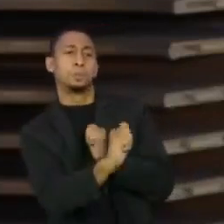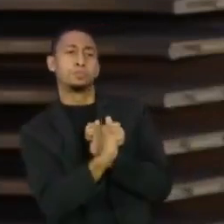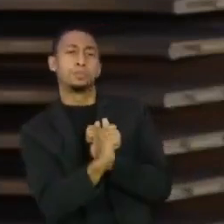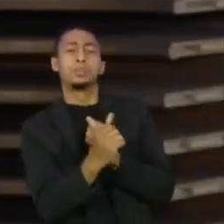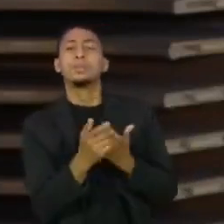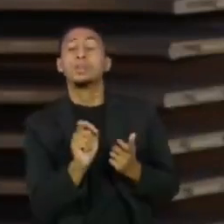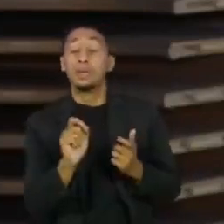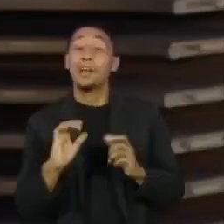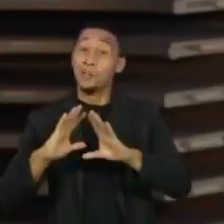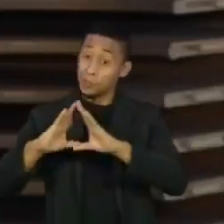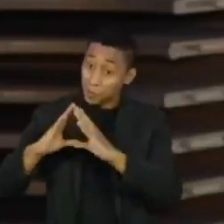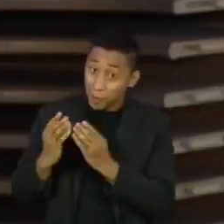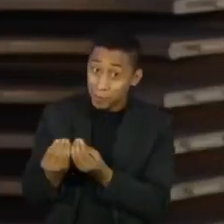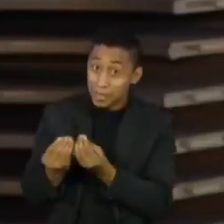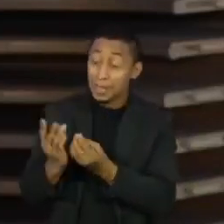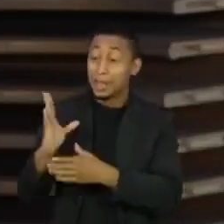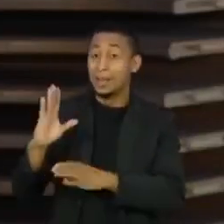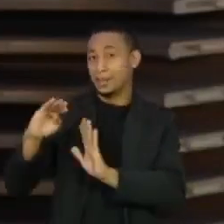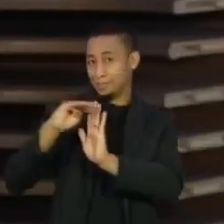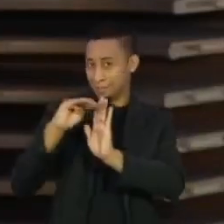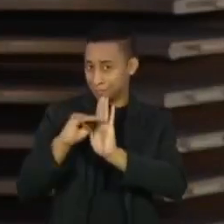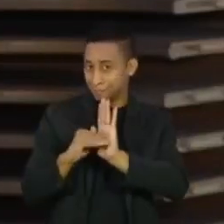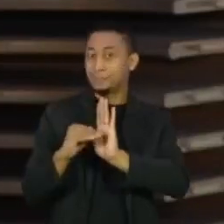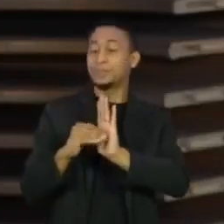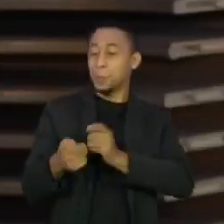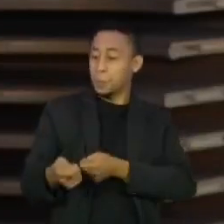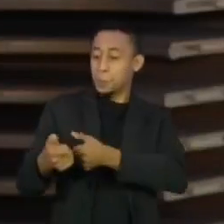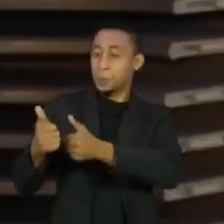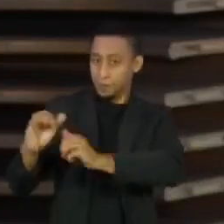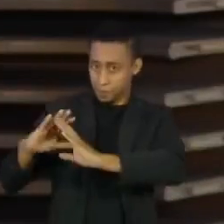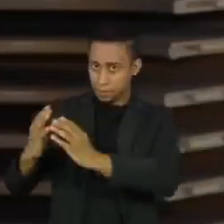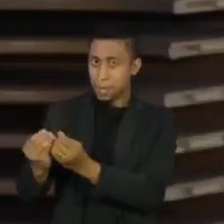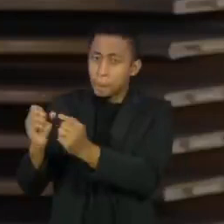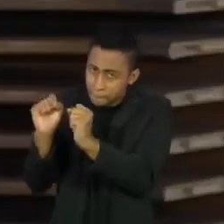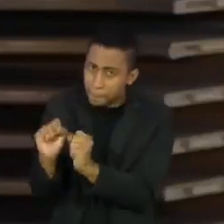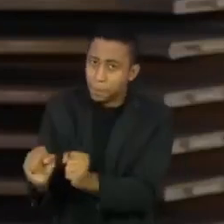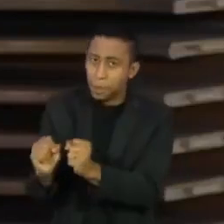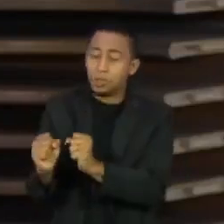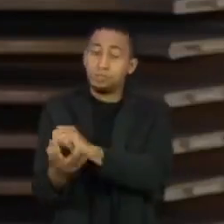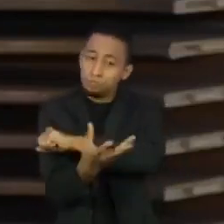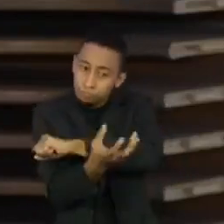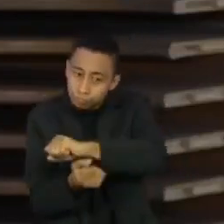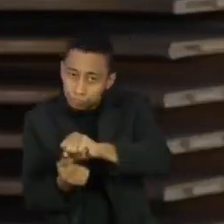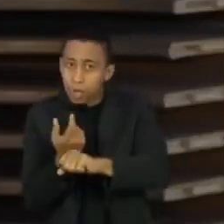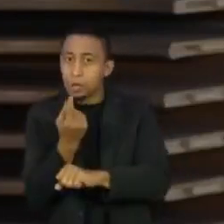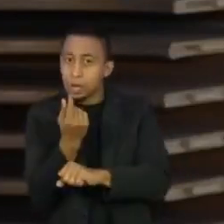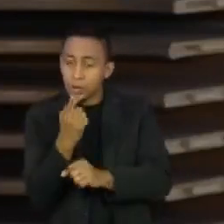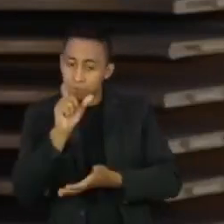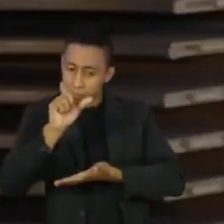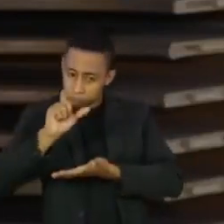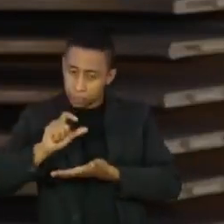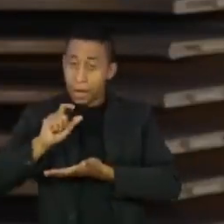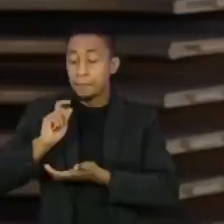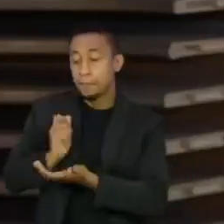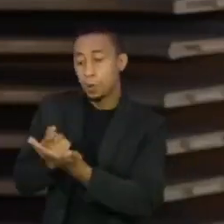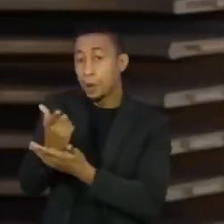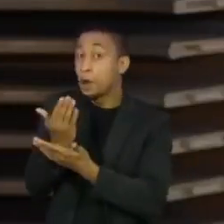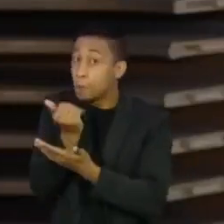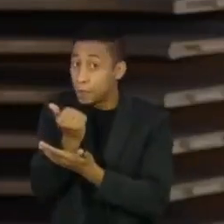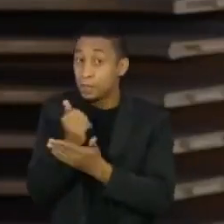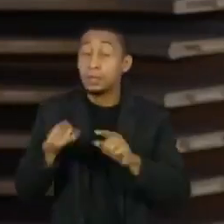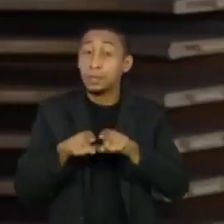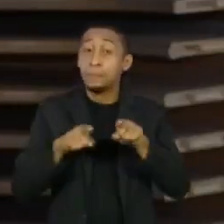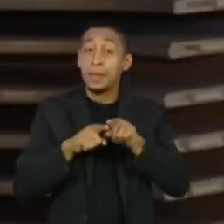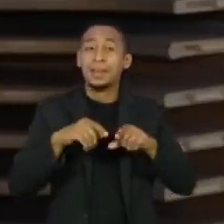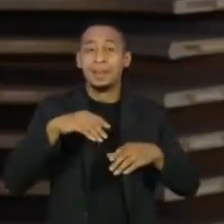fazem parte do programa Bolsa Família e que têm filhos estudando em escolas da rede estadual aqui do estado de